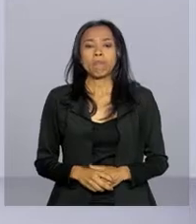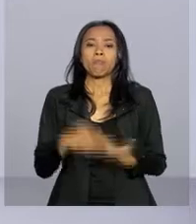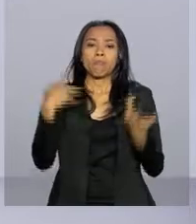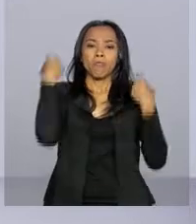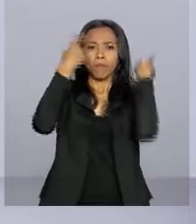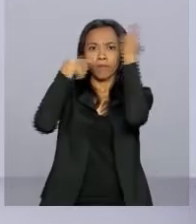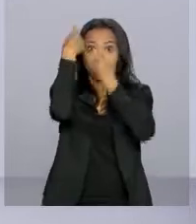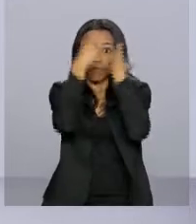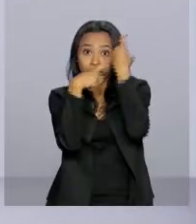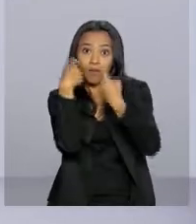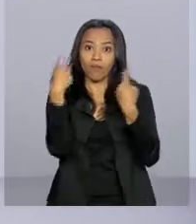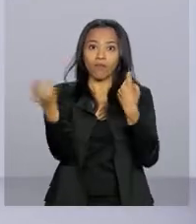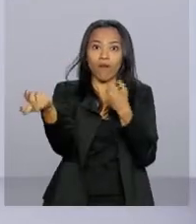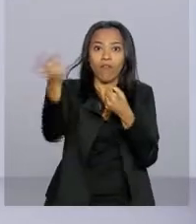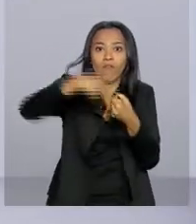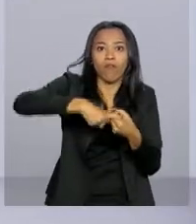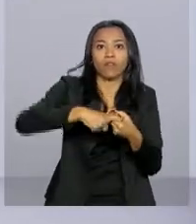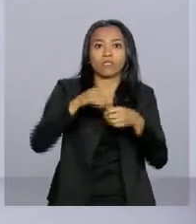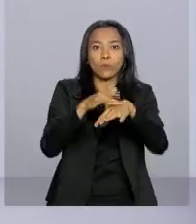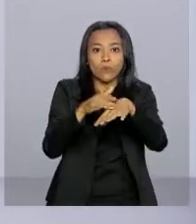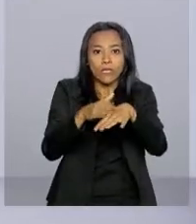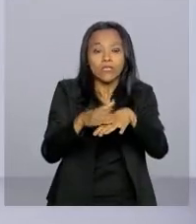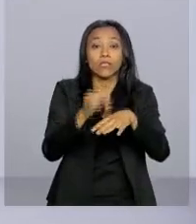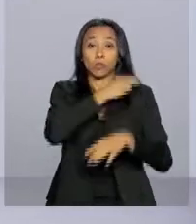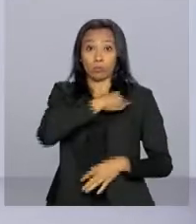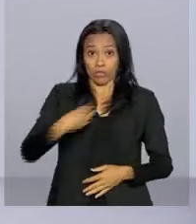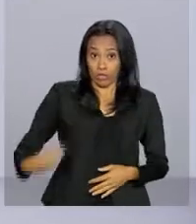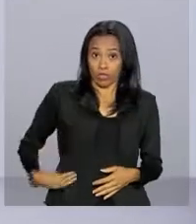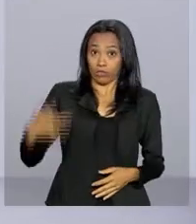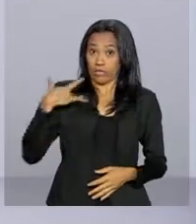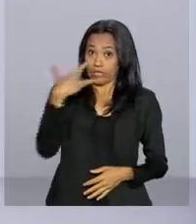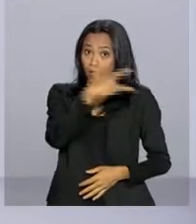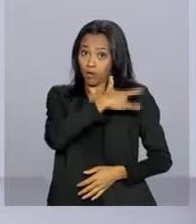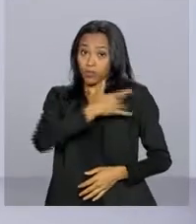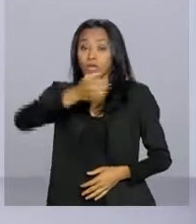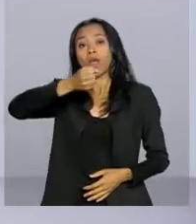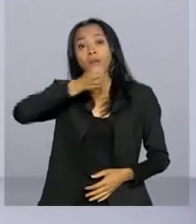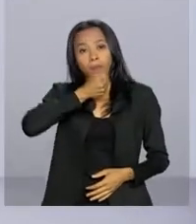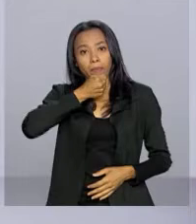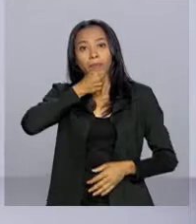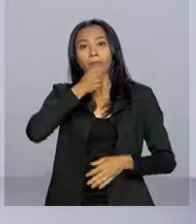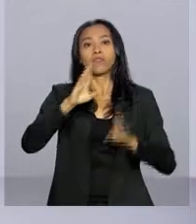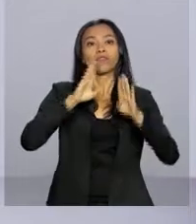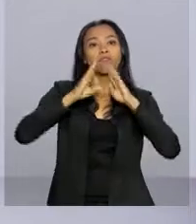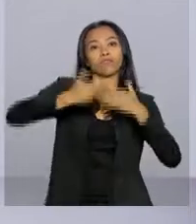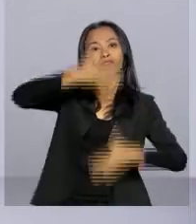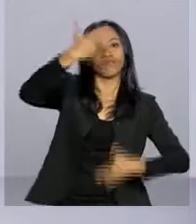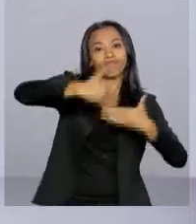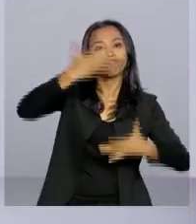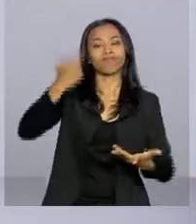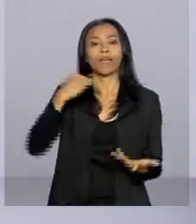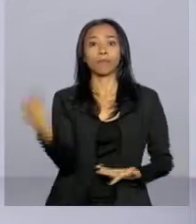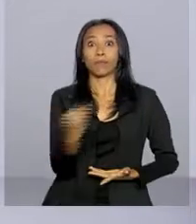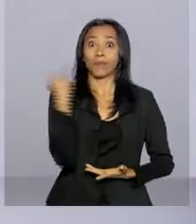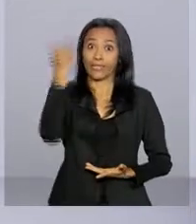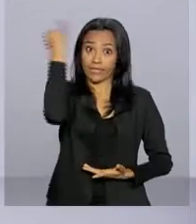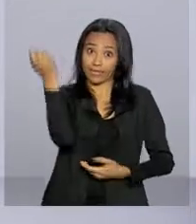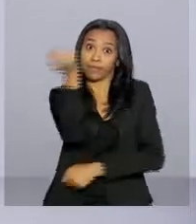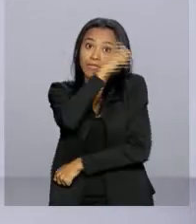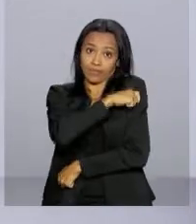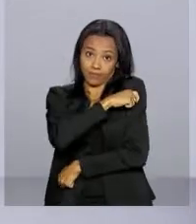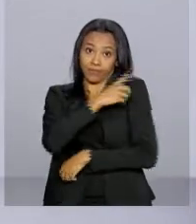Preocupado com a volta da doença, o ministro da Saúde, Gilberto Ock, gravou uma mensagem para as redes sociais falando da importância da